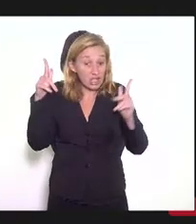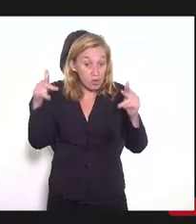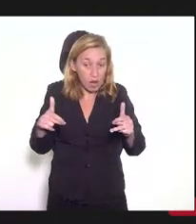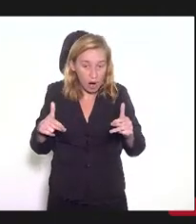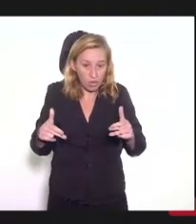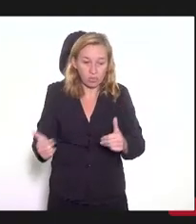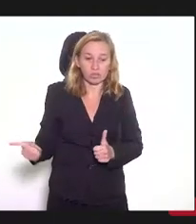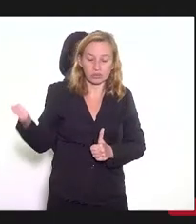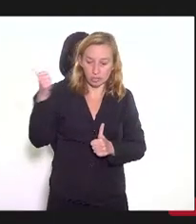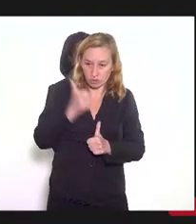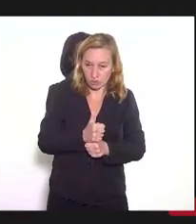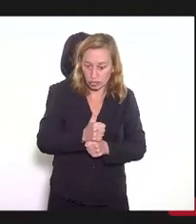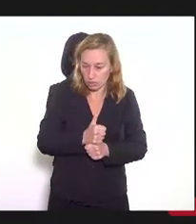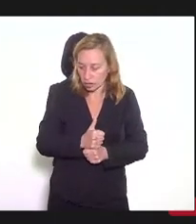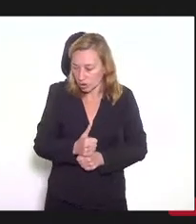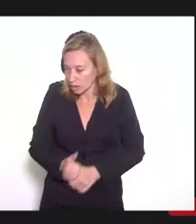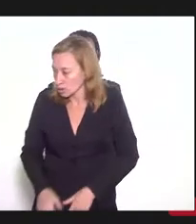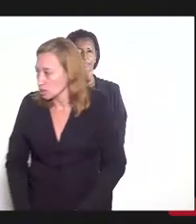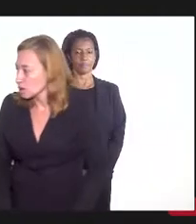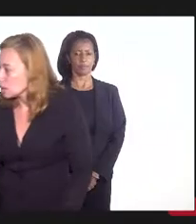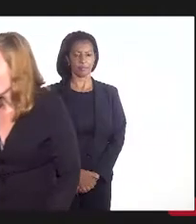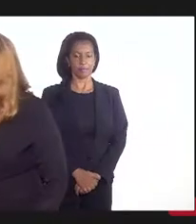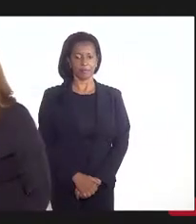aqui, durante esse período todo aqui,